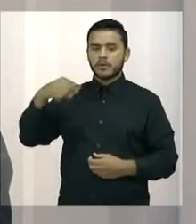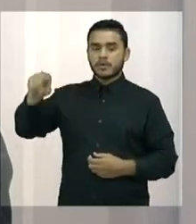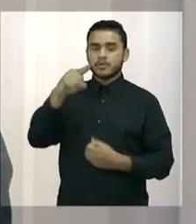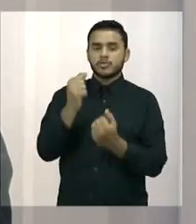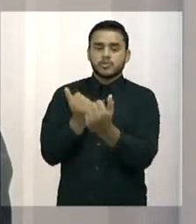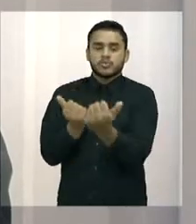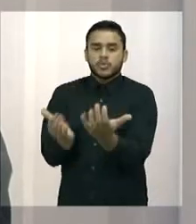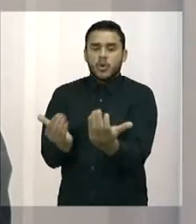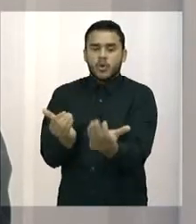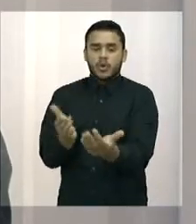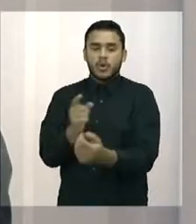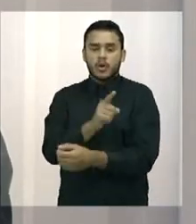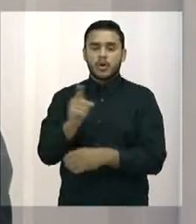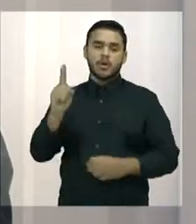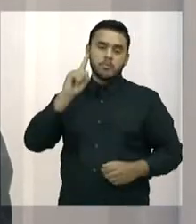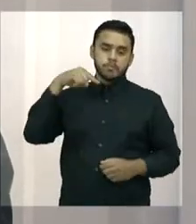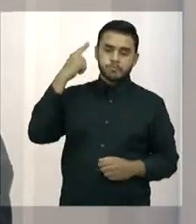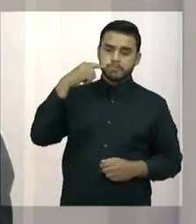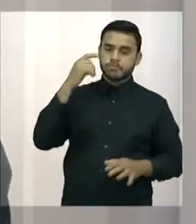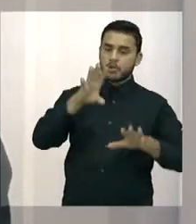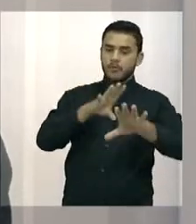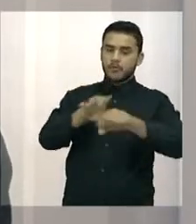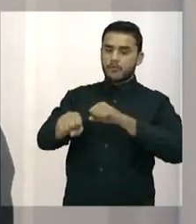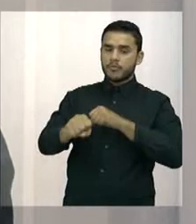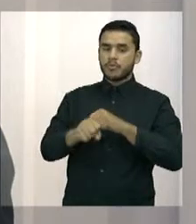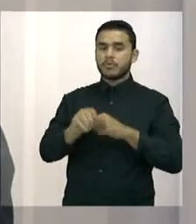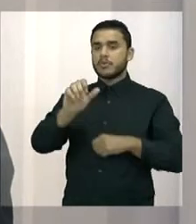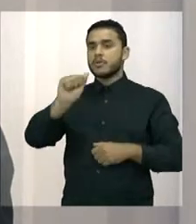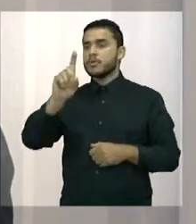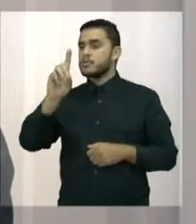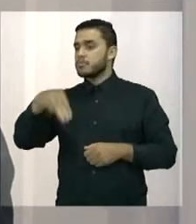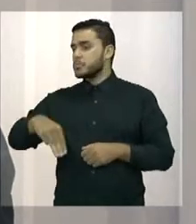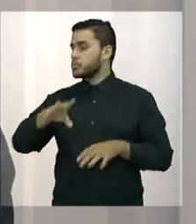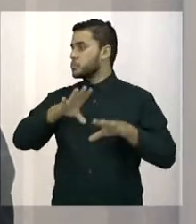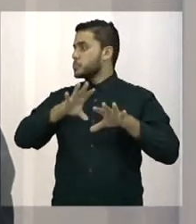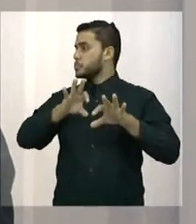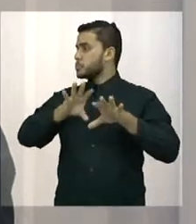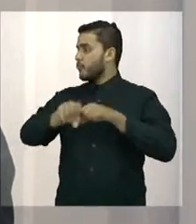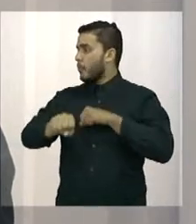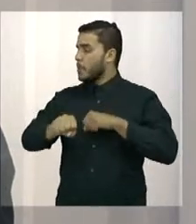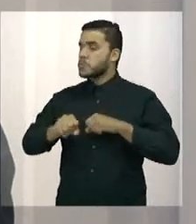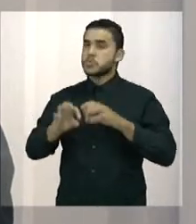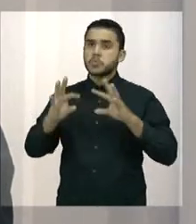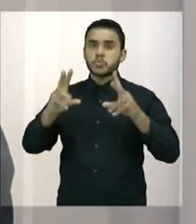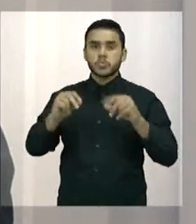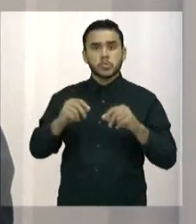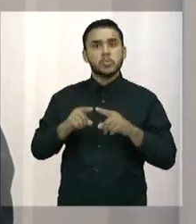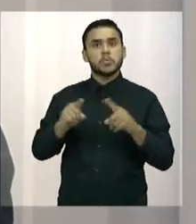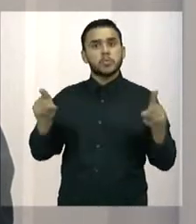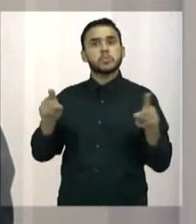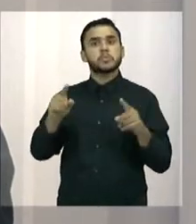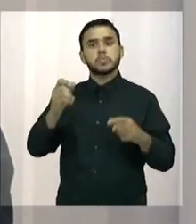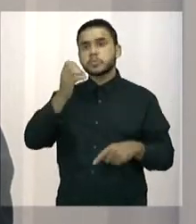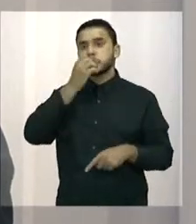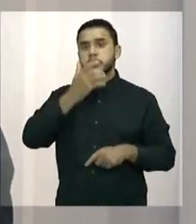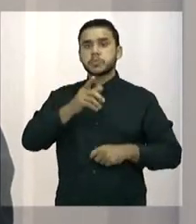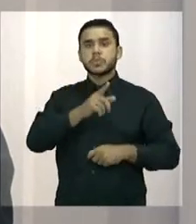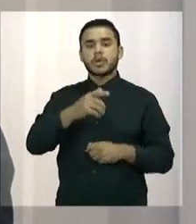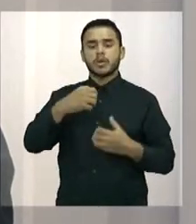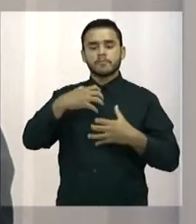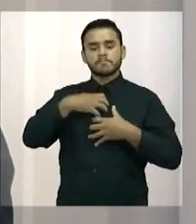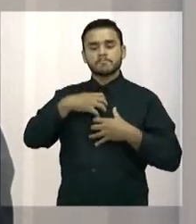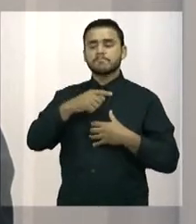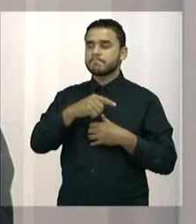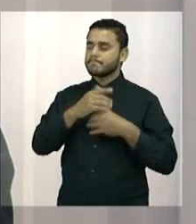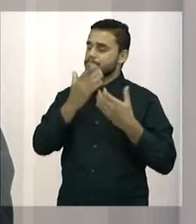novos, formados por advogados, administradores, pessoas realmente interessadas. Eu tenho muito carinho